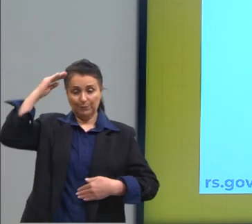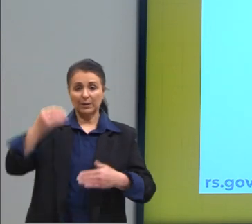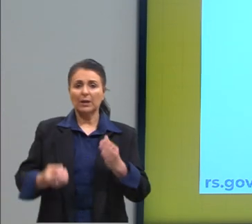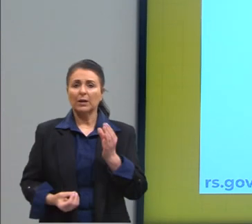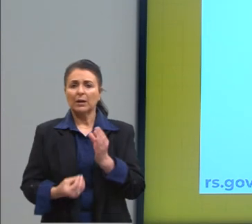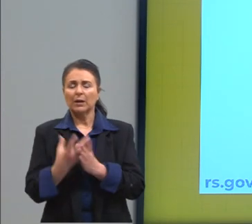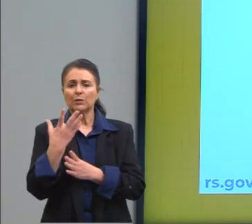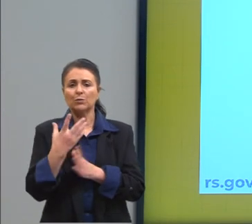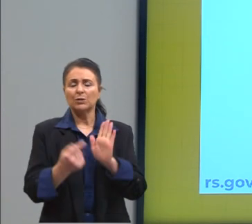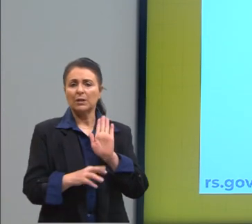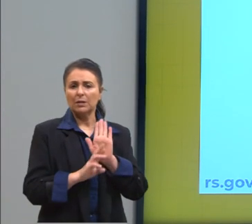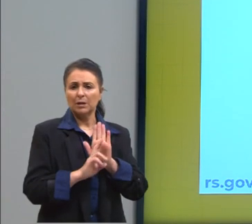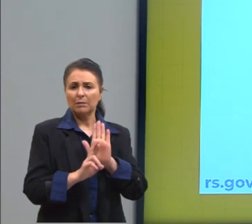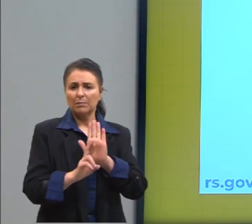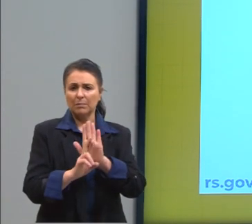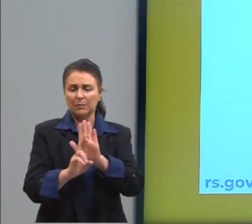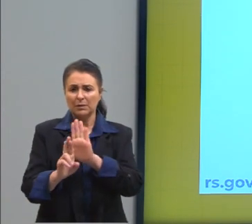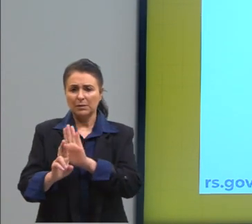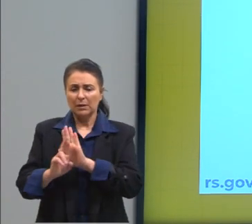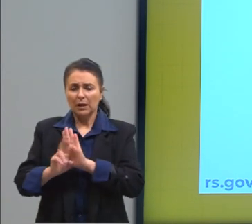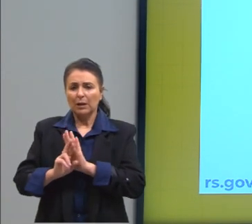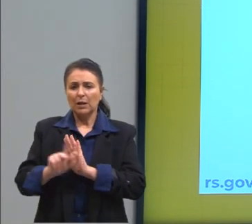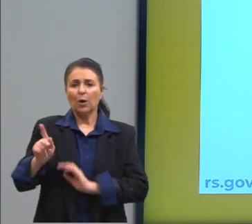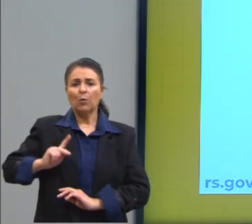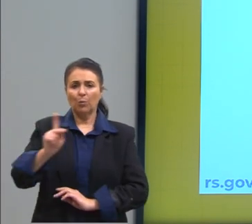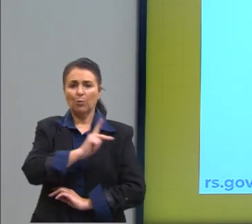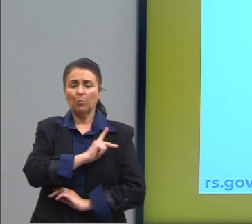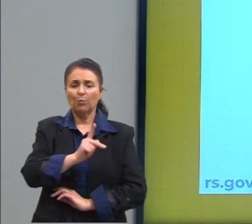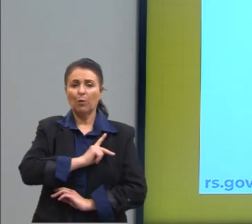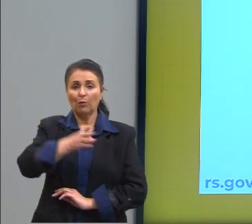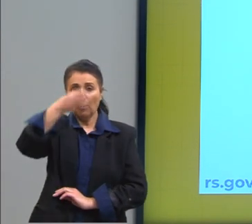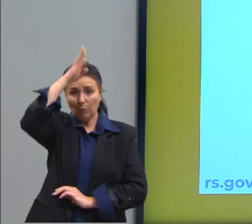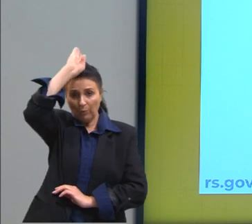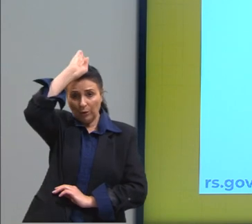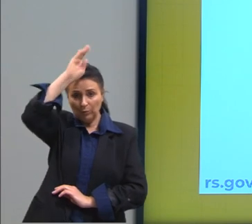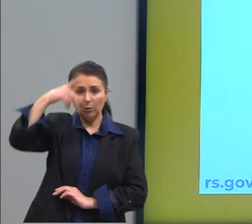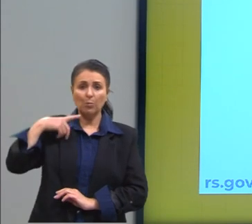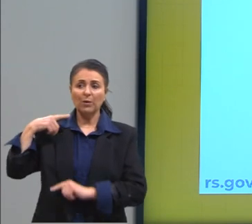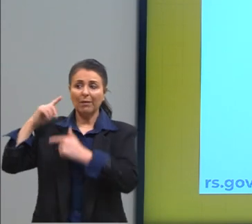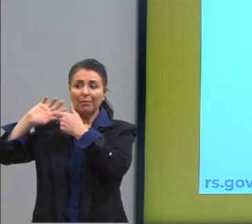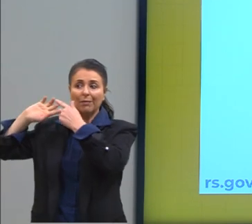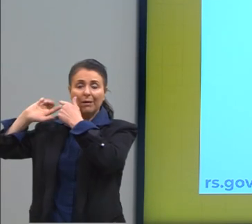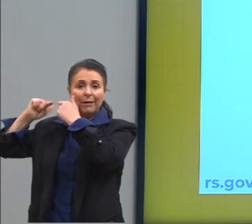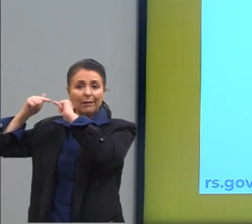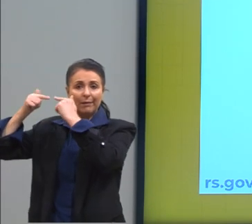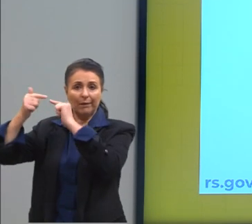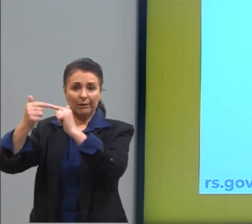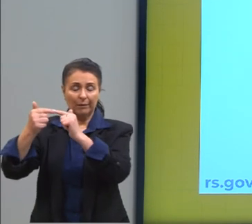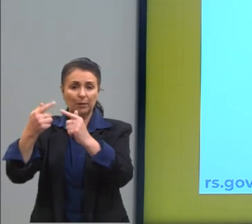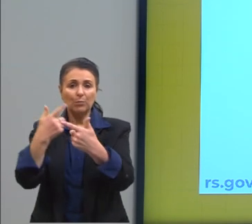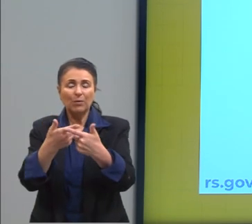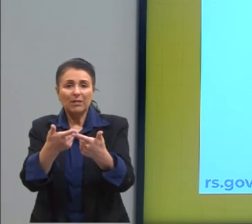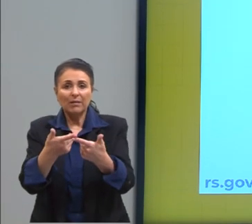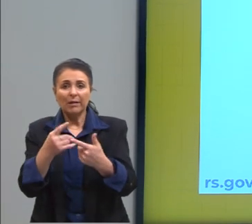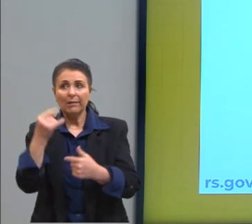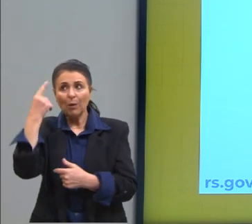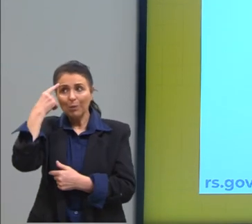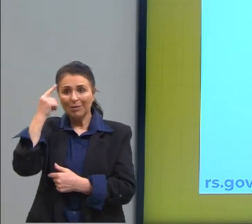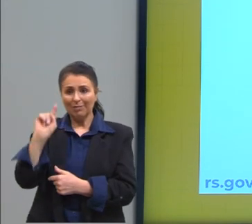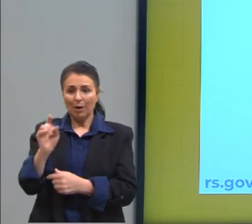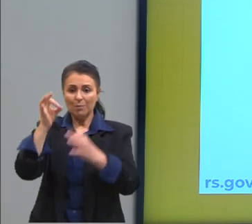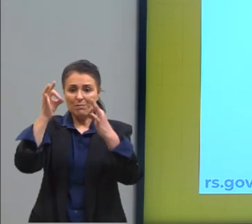povo romano, então, ao herdar essas características de outras culturas, ele busca o ideal de beleza lá da Grécia,